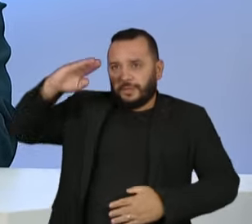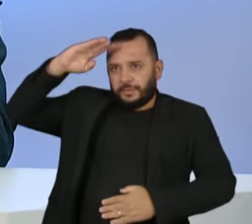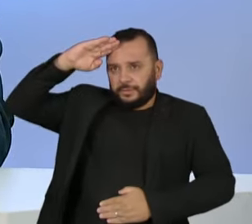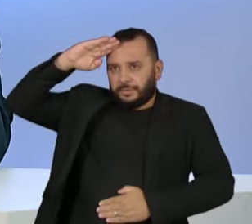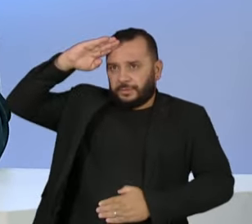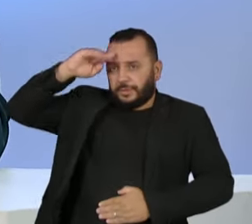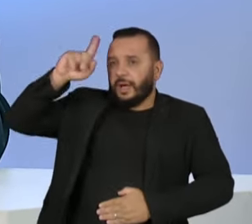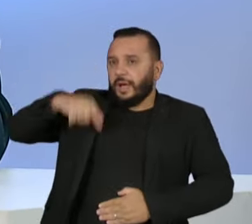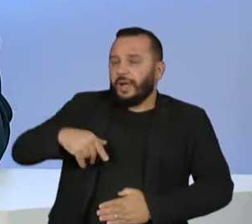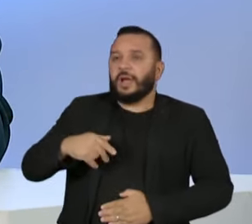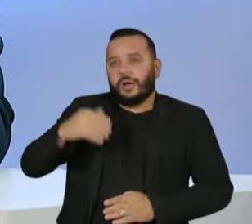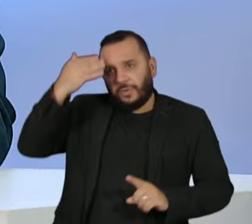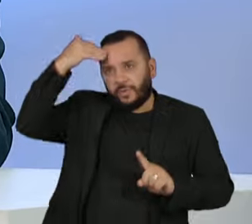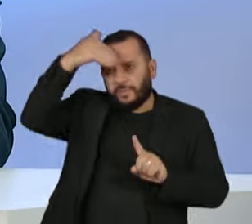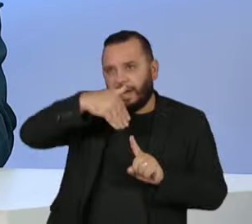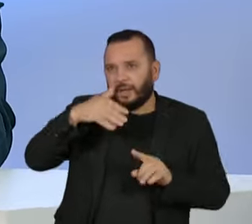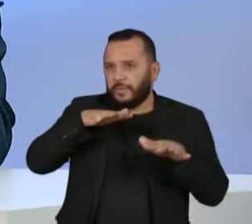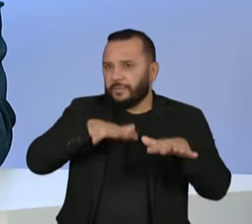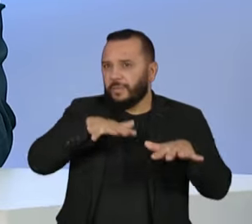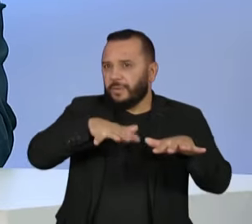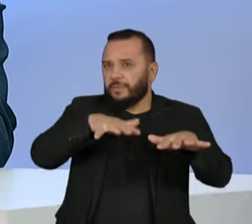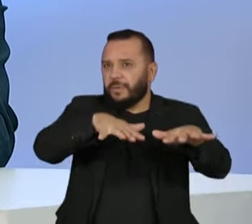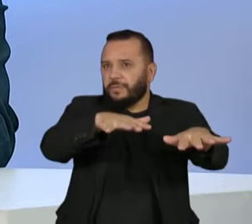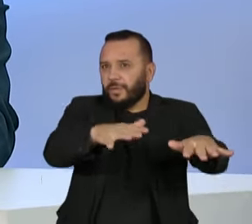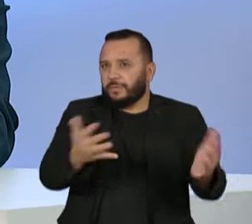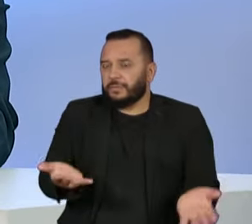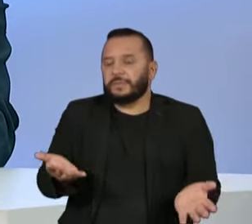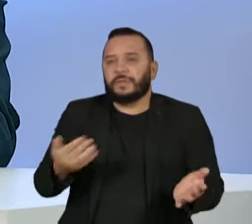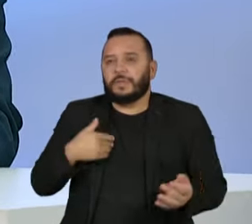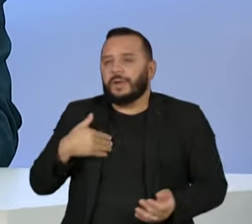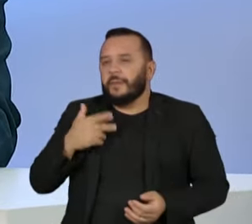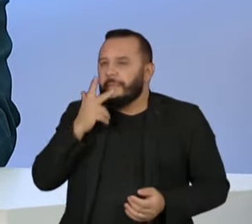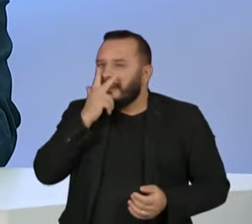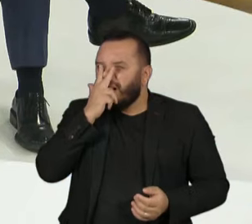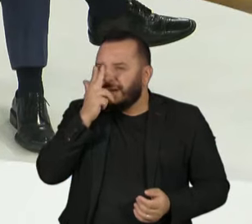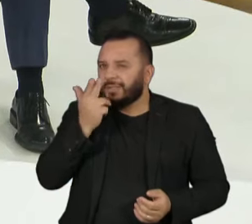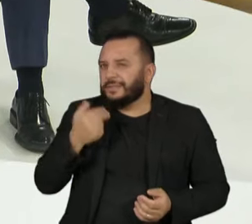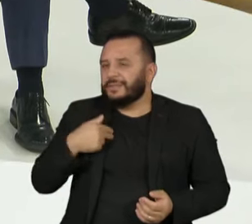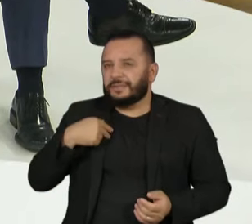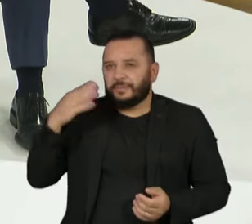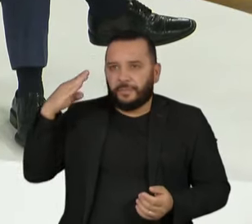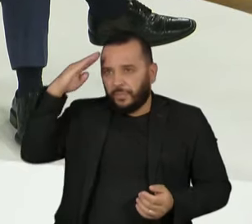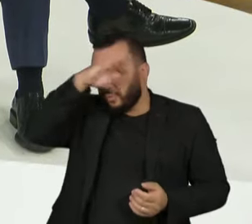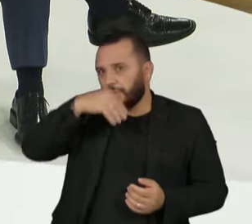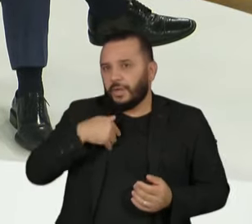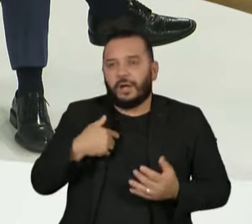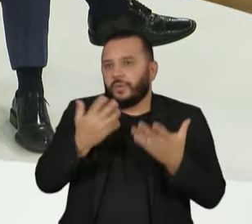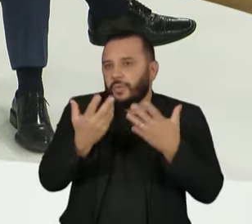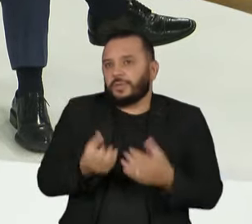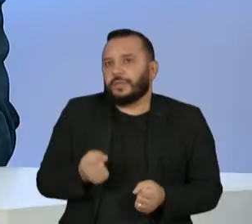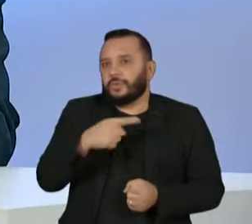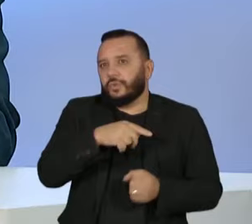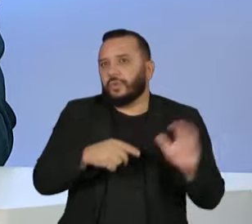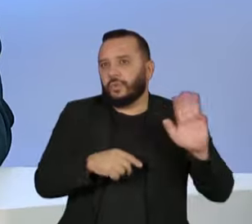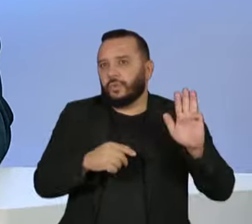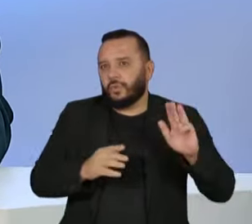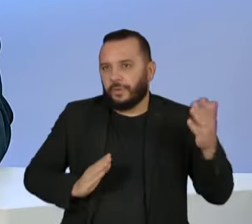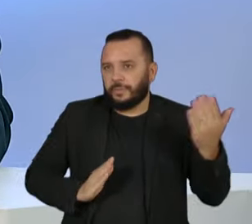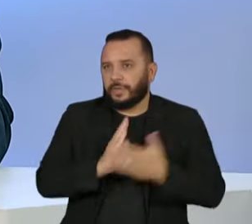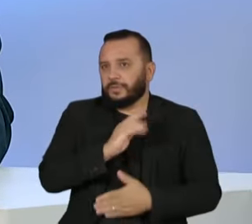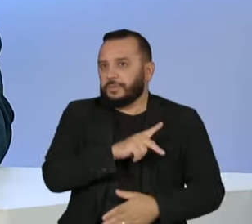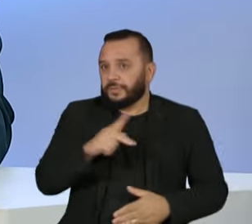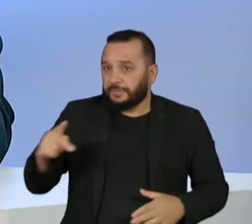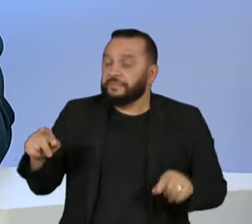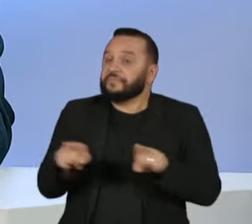desses atos? O presidente Jair Bolsonaro, porque até agora não aceitou, não reconheceu a vitória do presidente eleito Lula e as Forças Armadas pelo